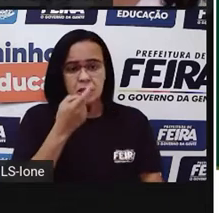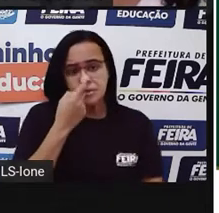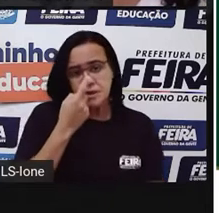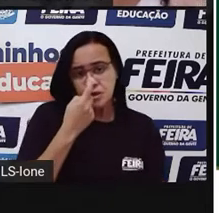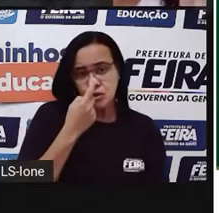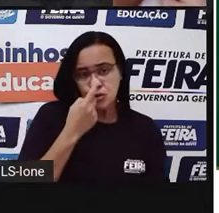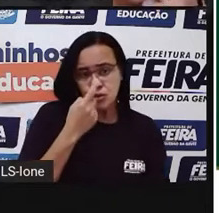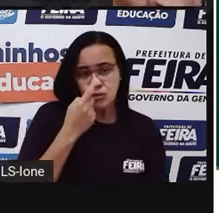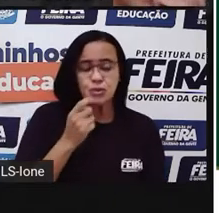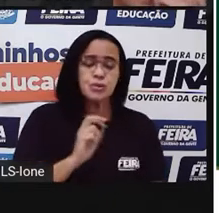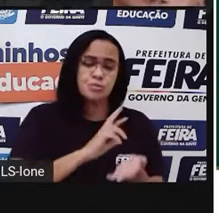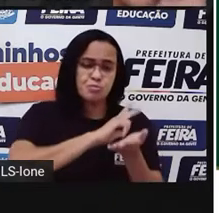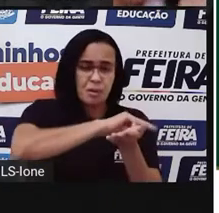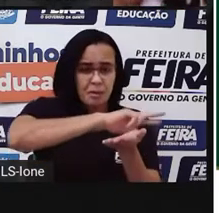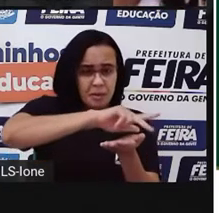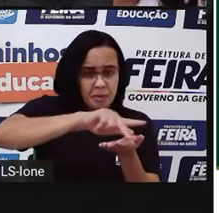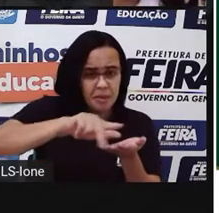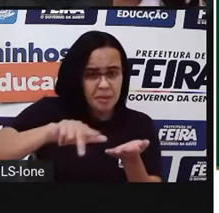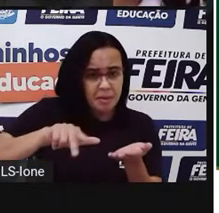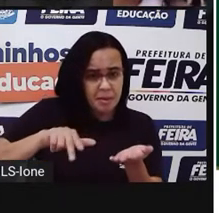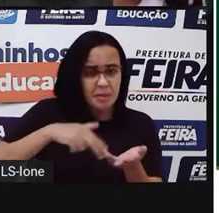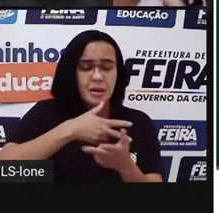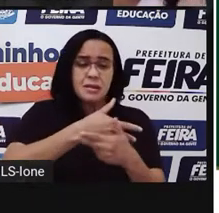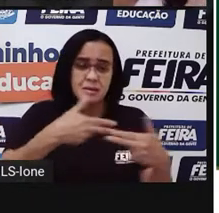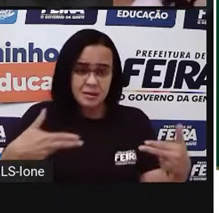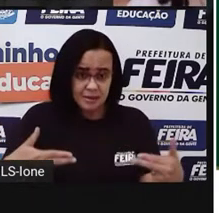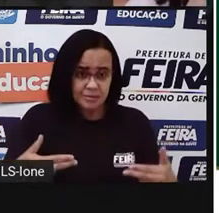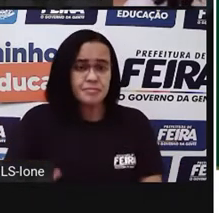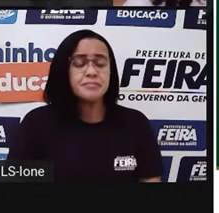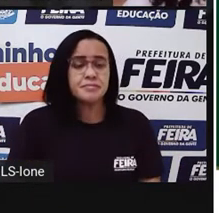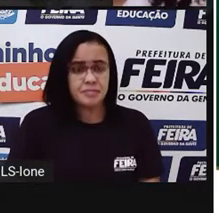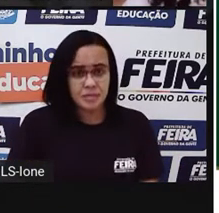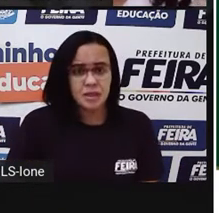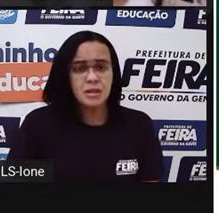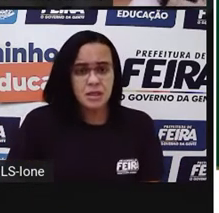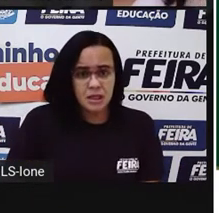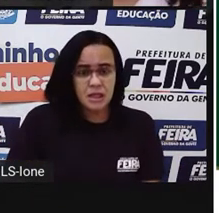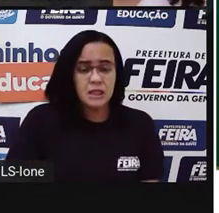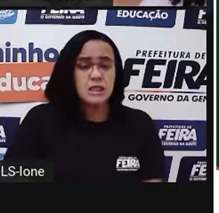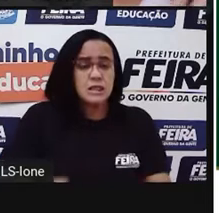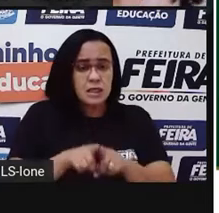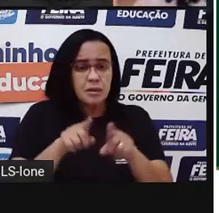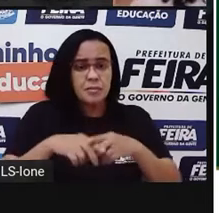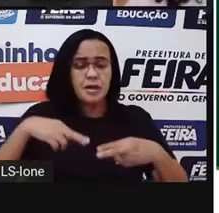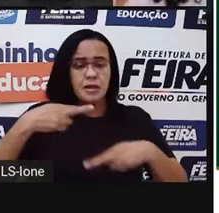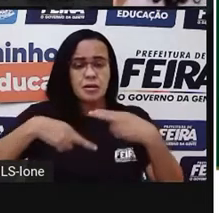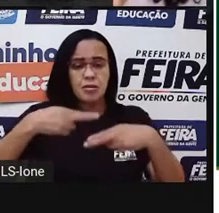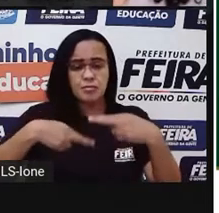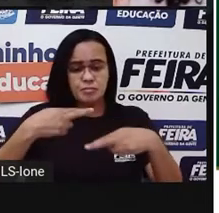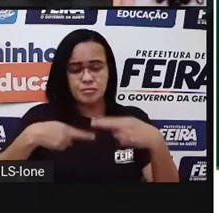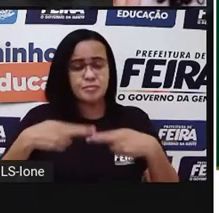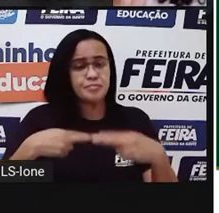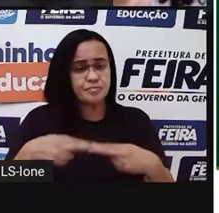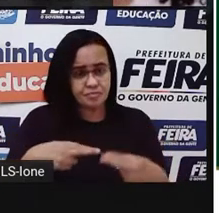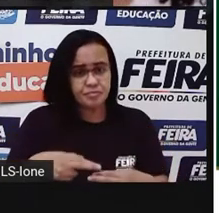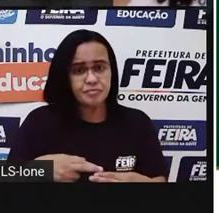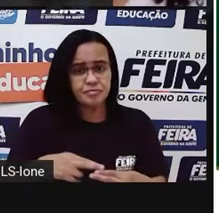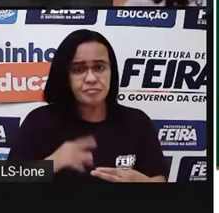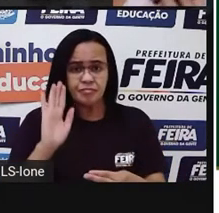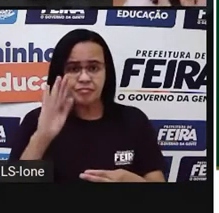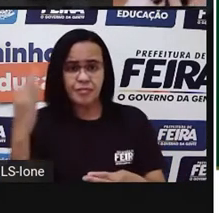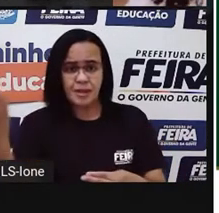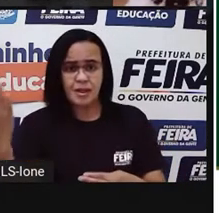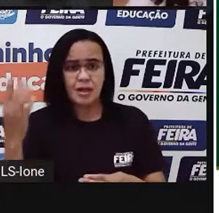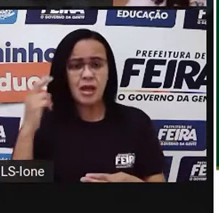biscoitos de merenda, Ah, tem o espaguete aqui também, ó, o espaguete desse outro lado aqui, tem